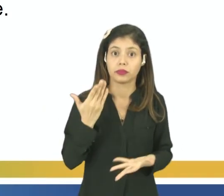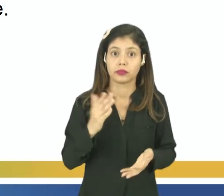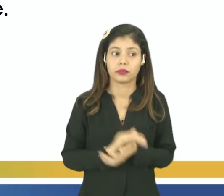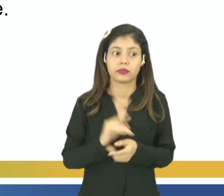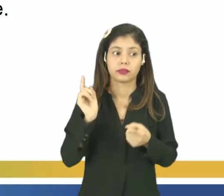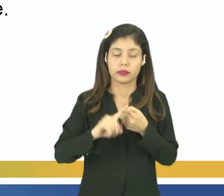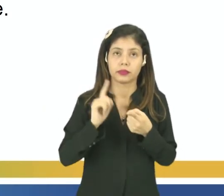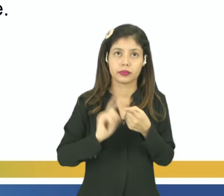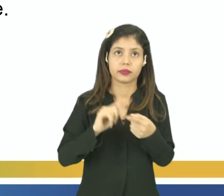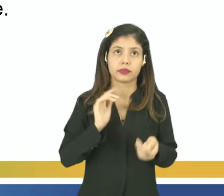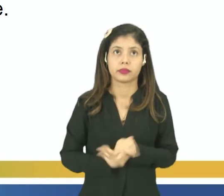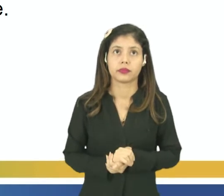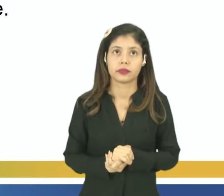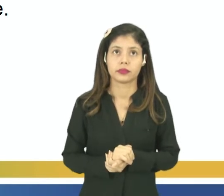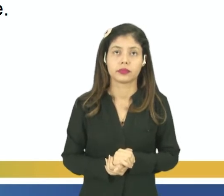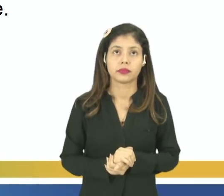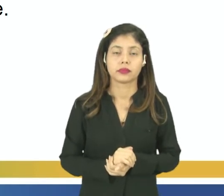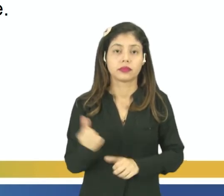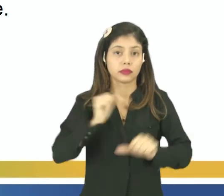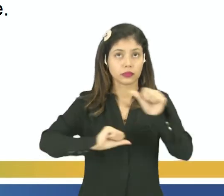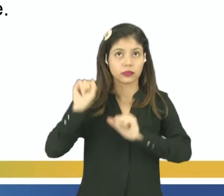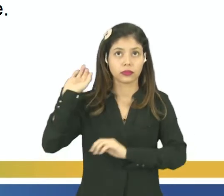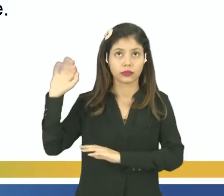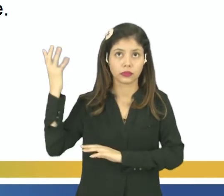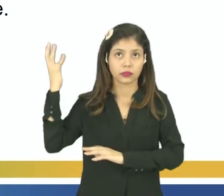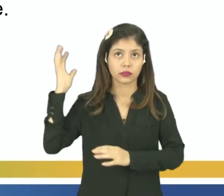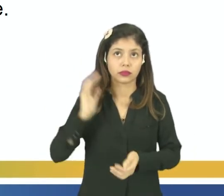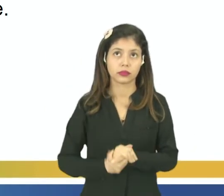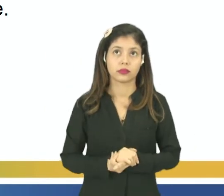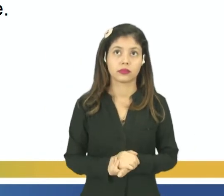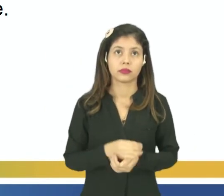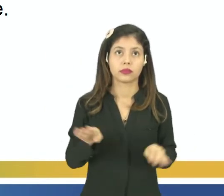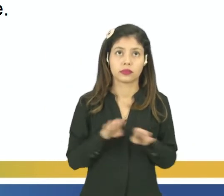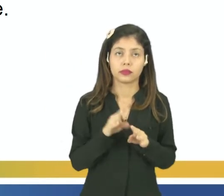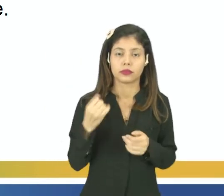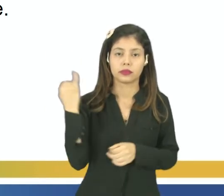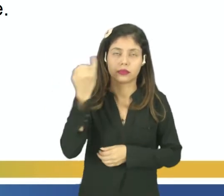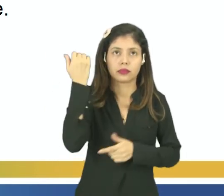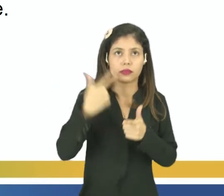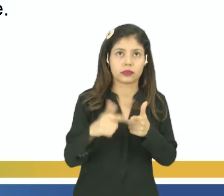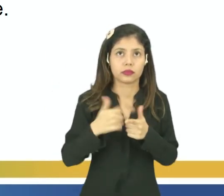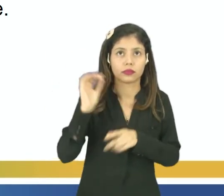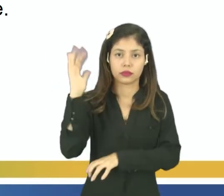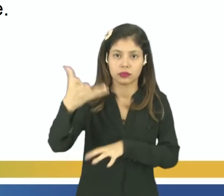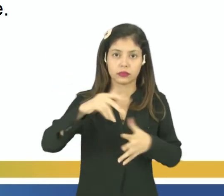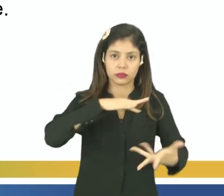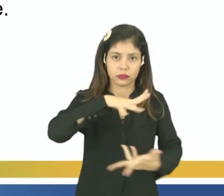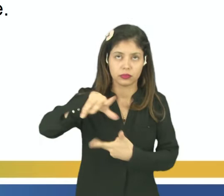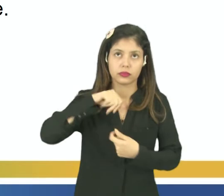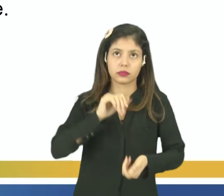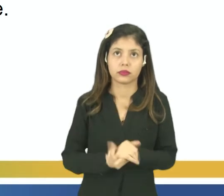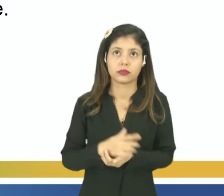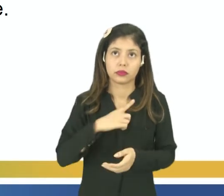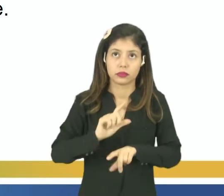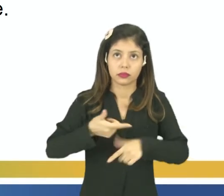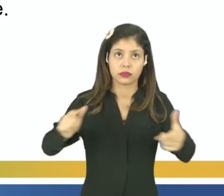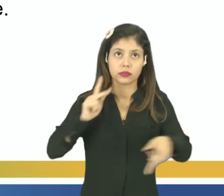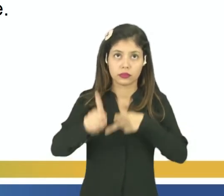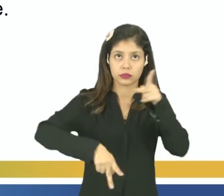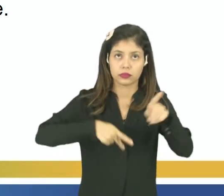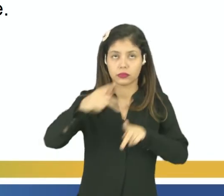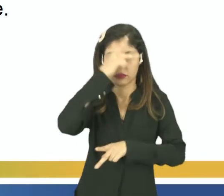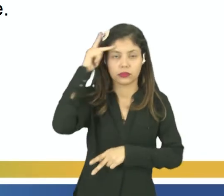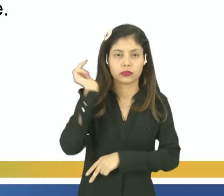nossa primeira questão? Tem o seguinte, as mudanças climáticas são um dos principais problemas ambientais do mundo, que tem afetado grande